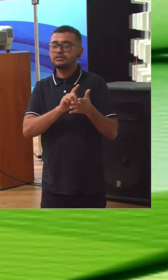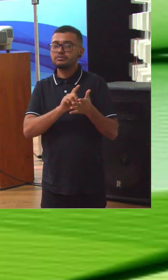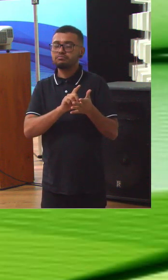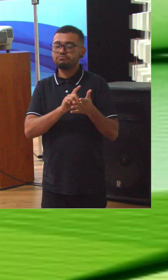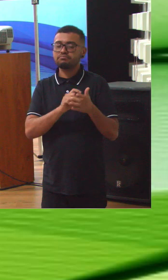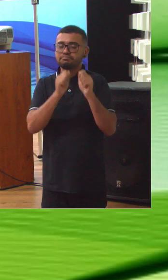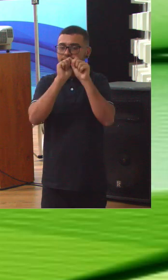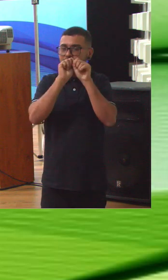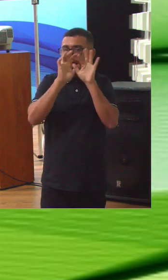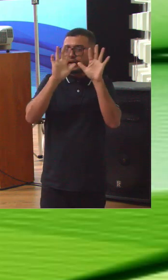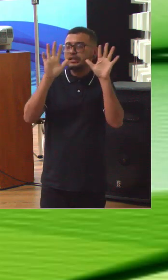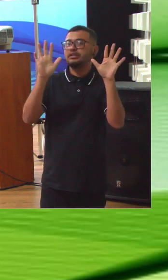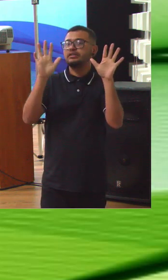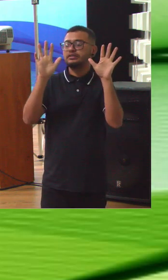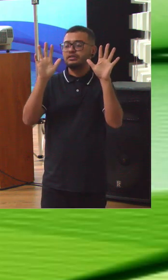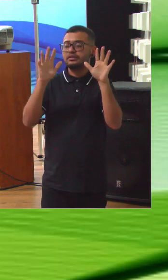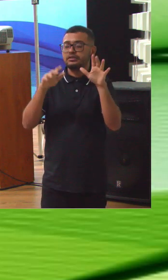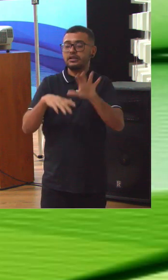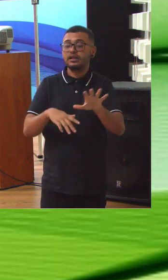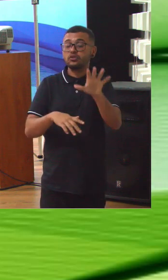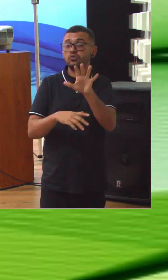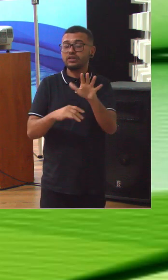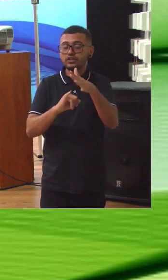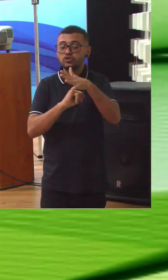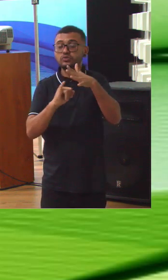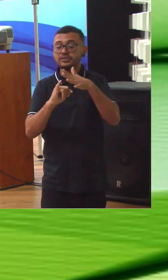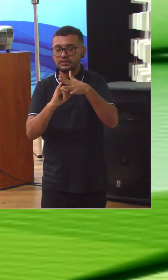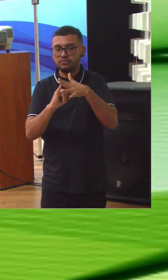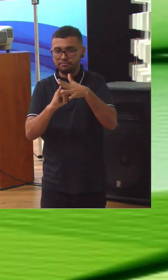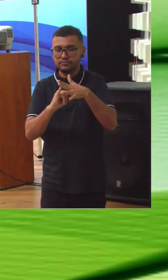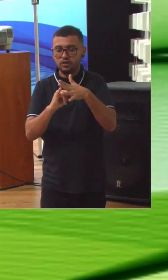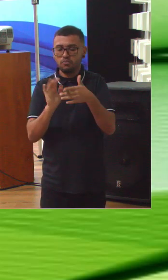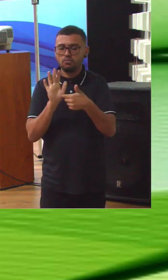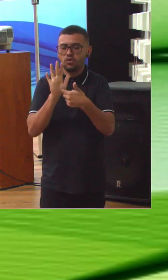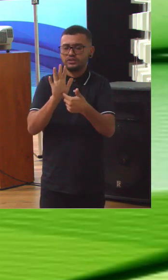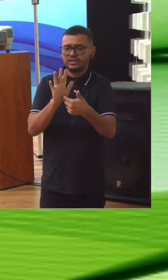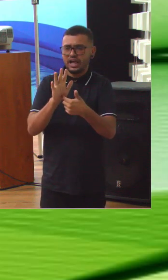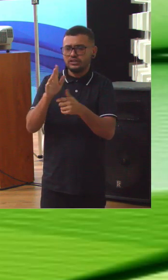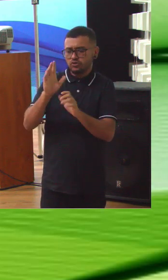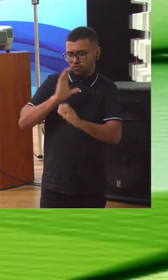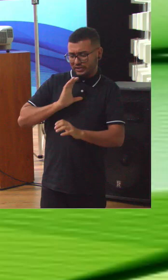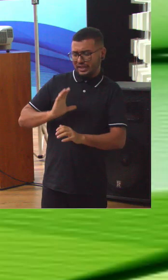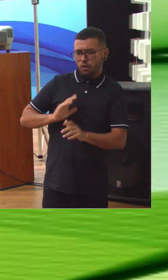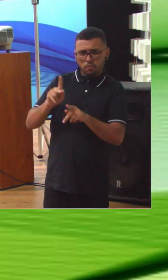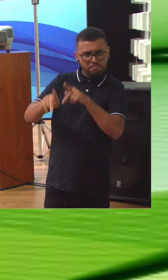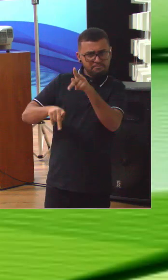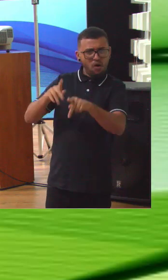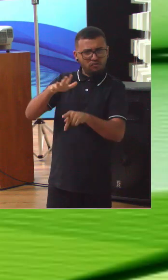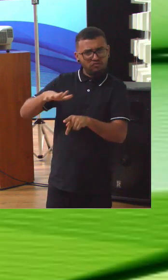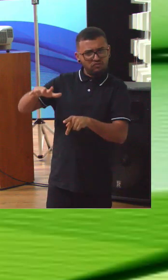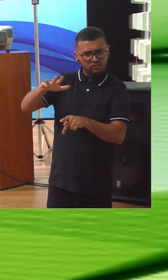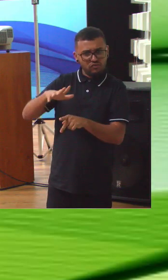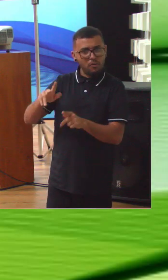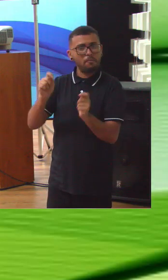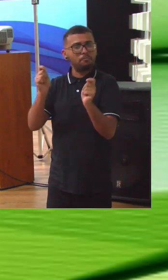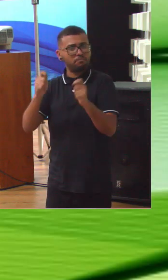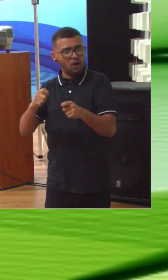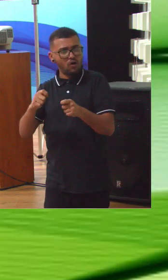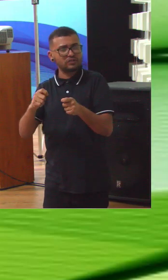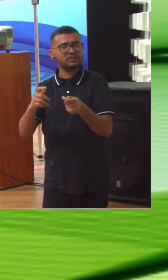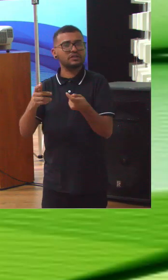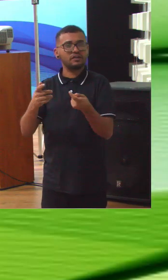transparência dessa organização, para garantir que todos os cidadãos e que todos os agentes governantes possam obter